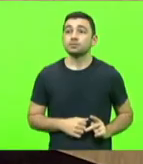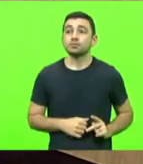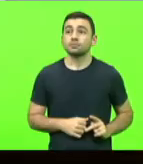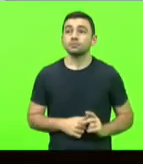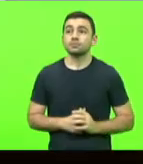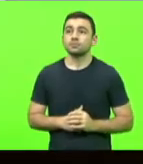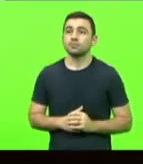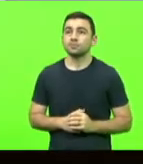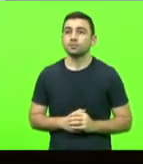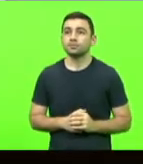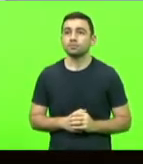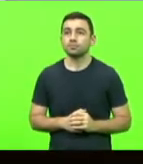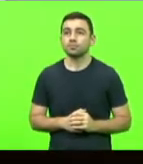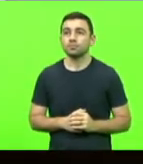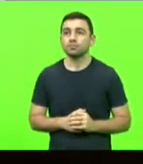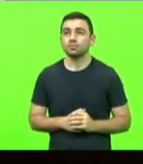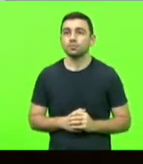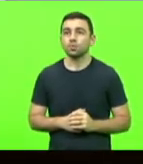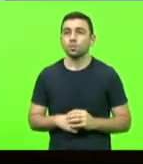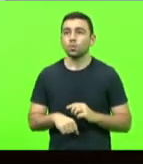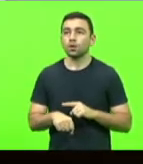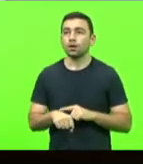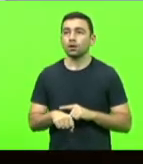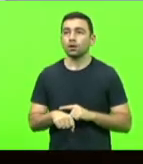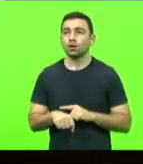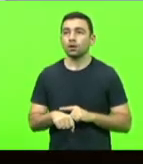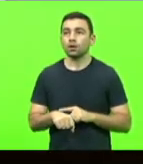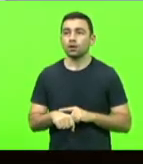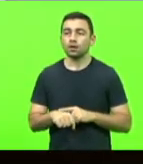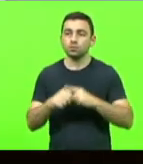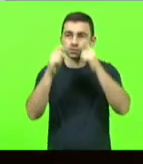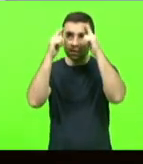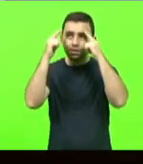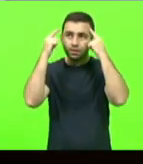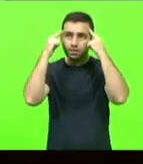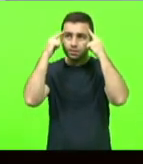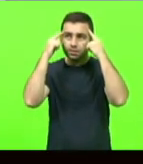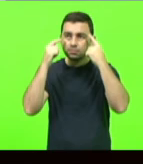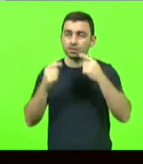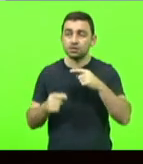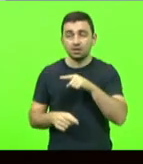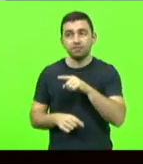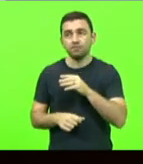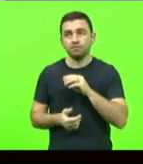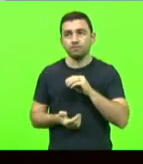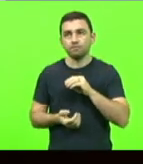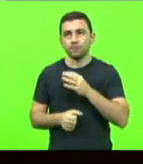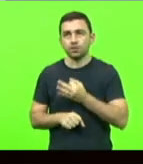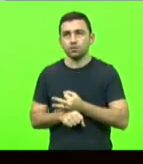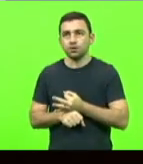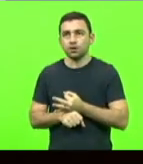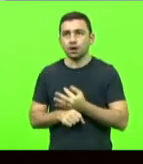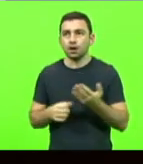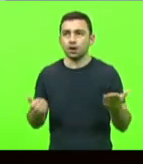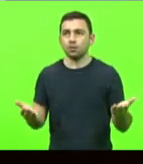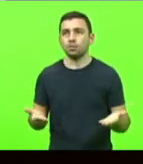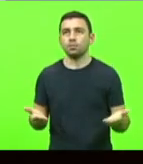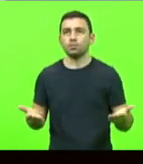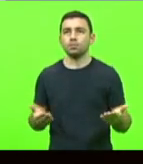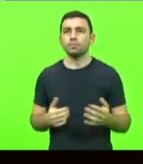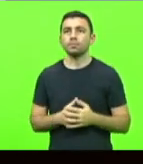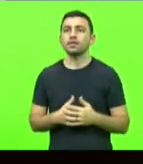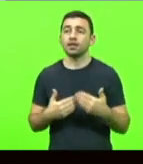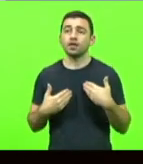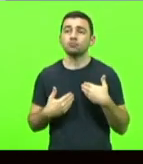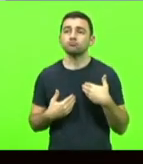presidente, parece que o horário era o Sareta que faria, mas na sua ausência, neste momento, aí eu